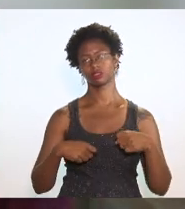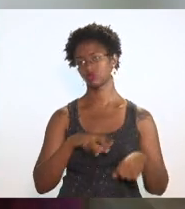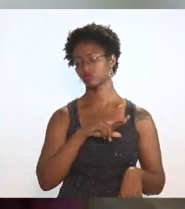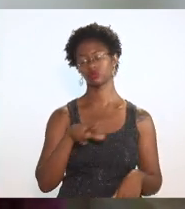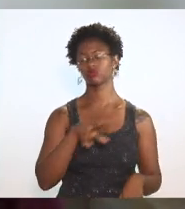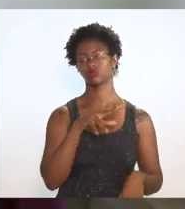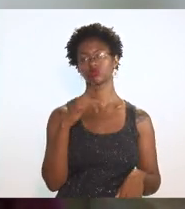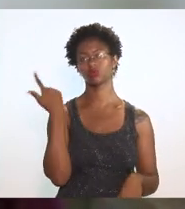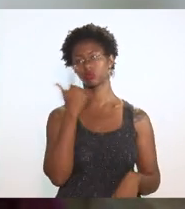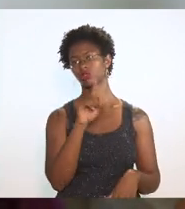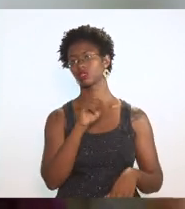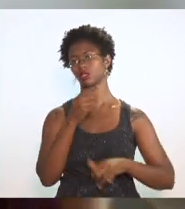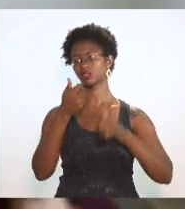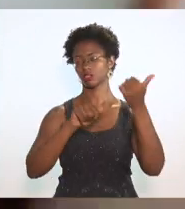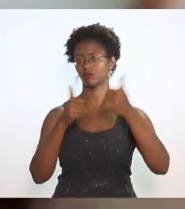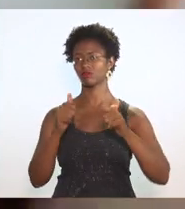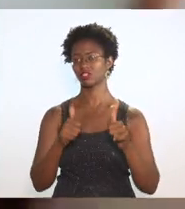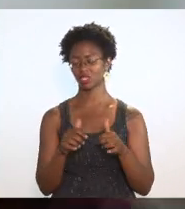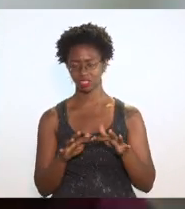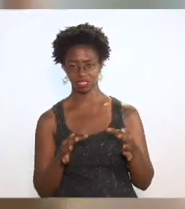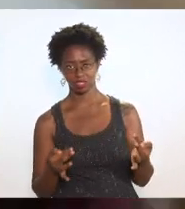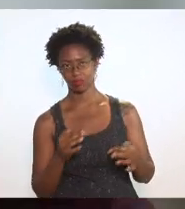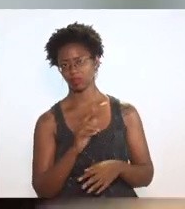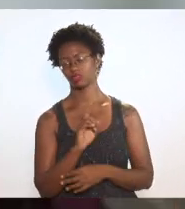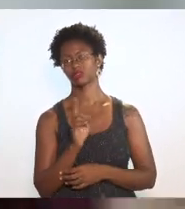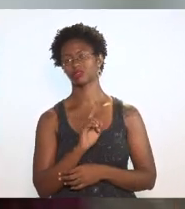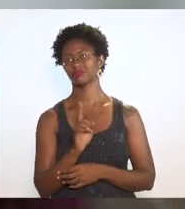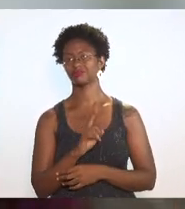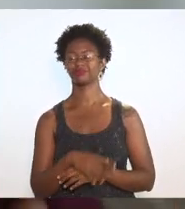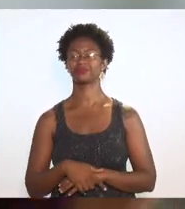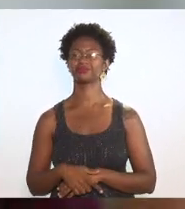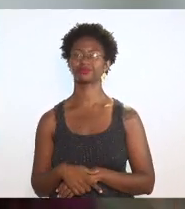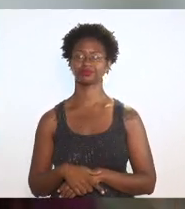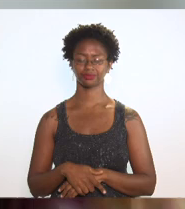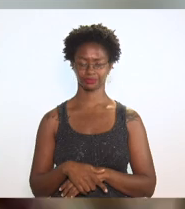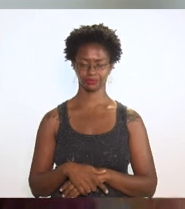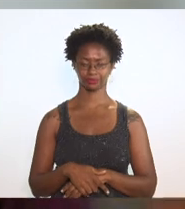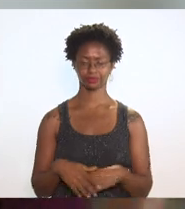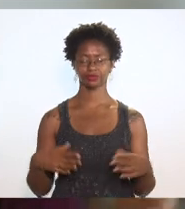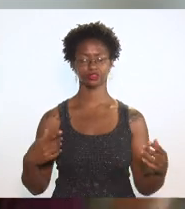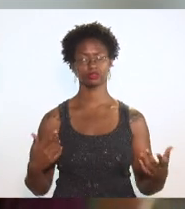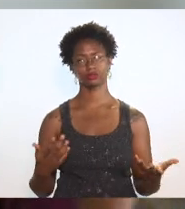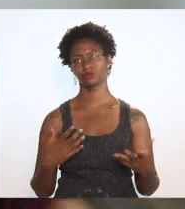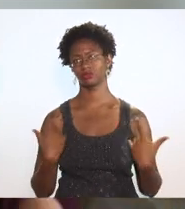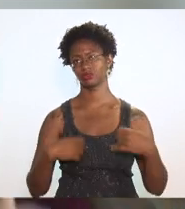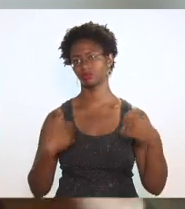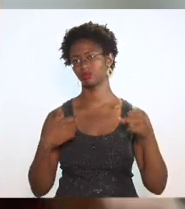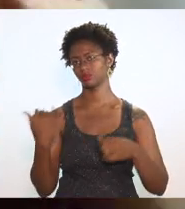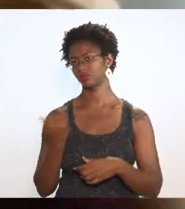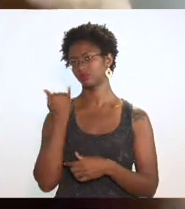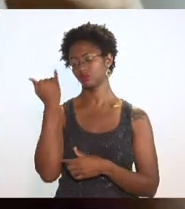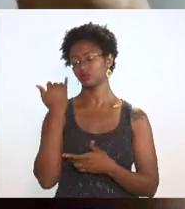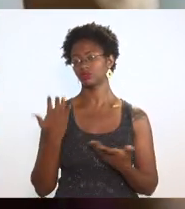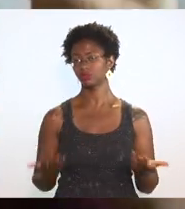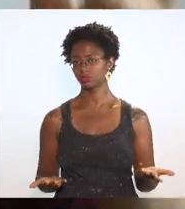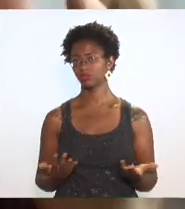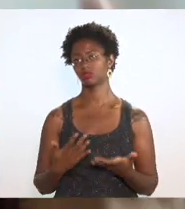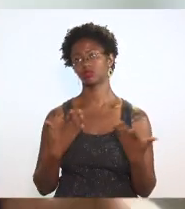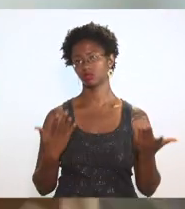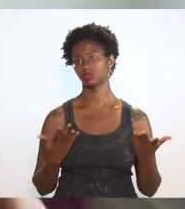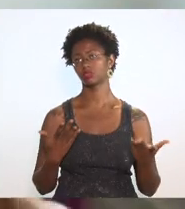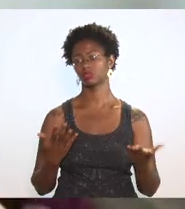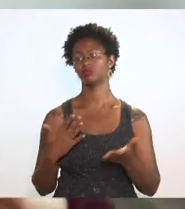avaliar na unha se você não tiver os dados no rodar na matriz você não chega a lugar nenhum então o